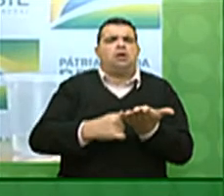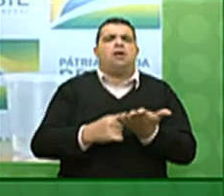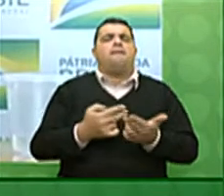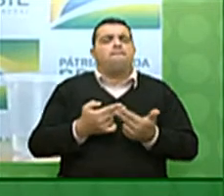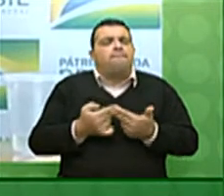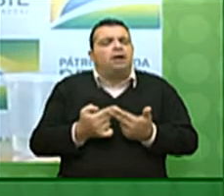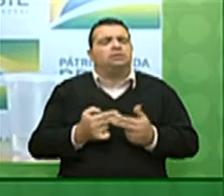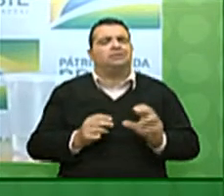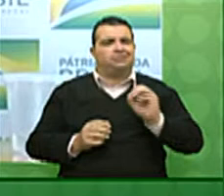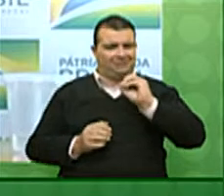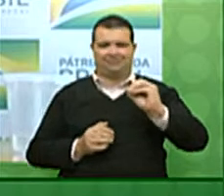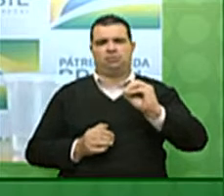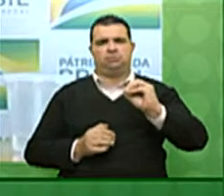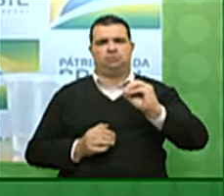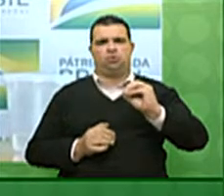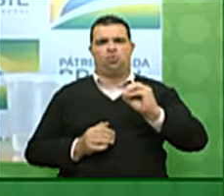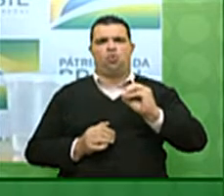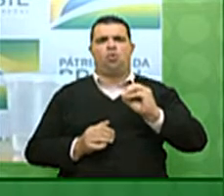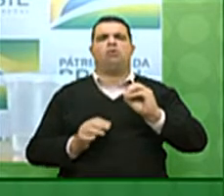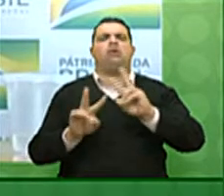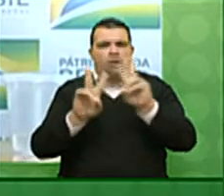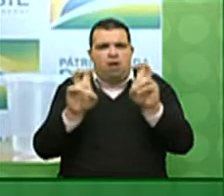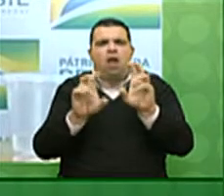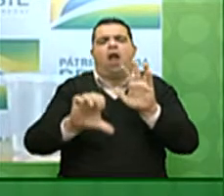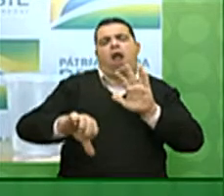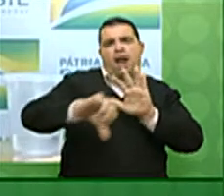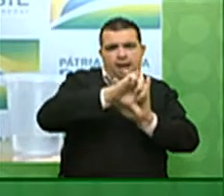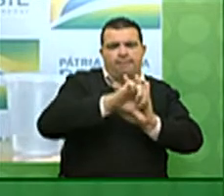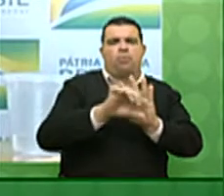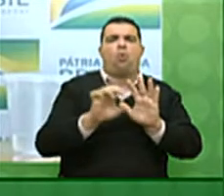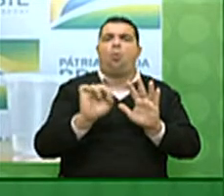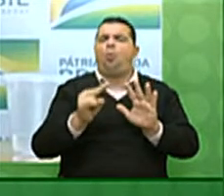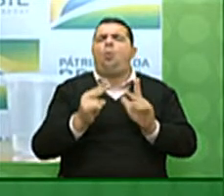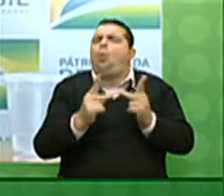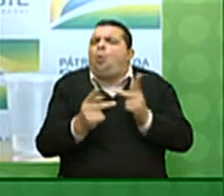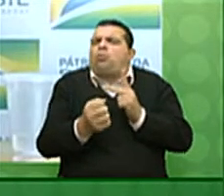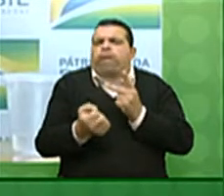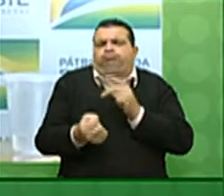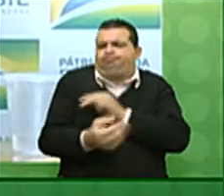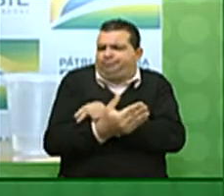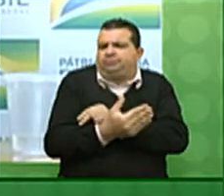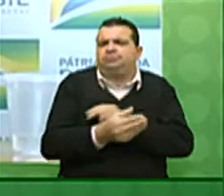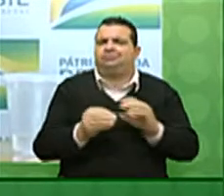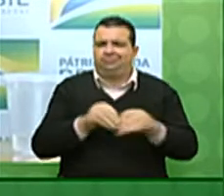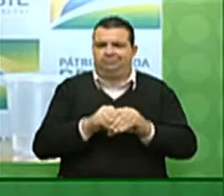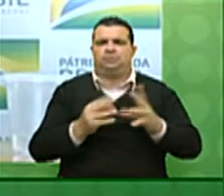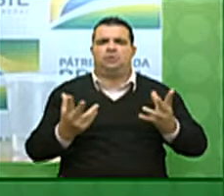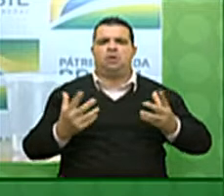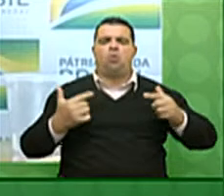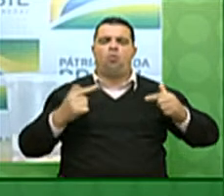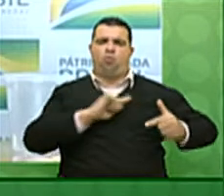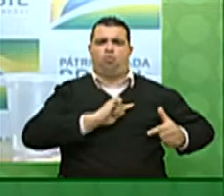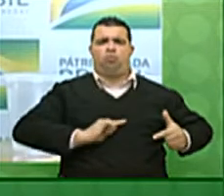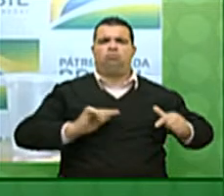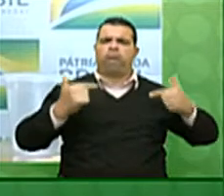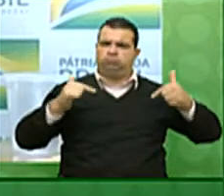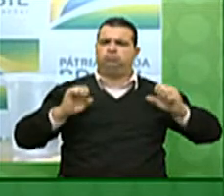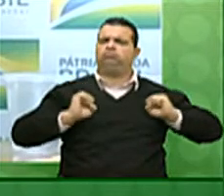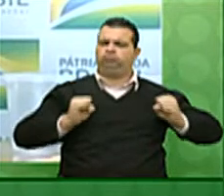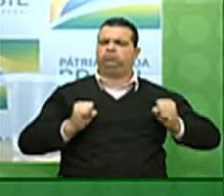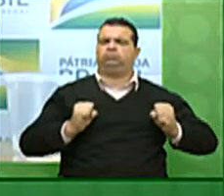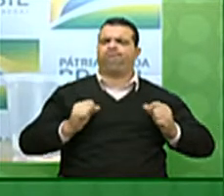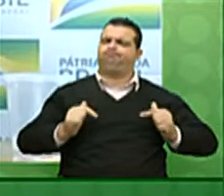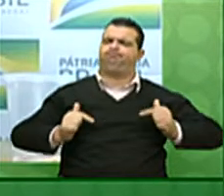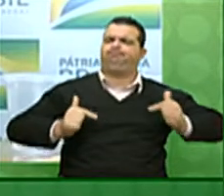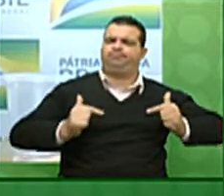a zero com a criminalidade e a corrupção. Nosso governo vem trabalhando com afinco para